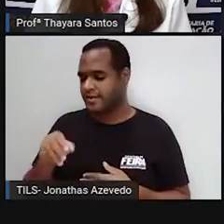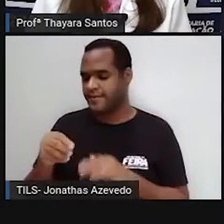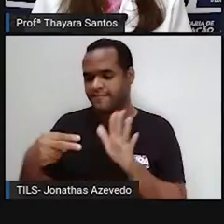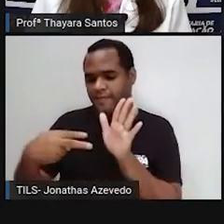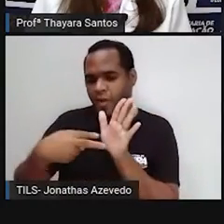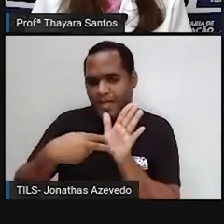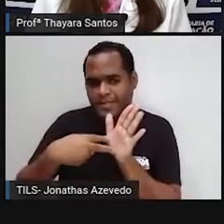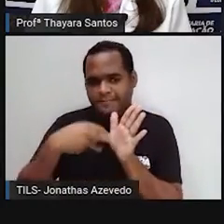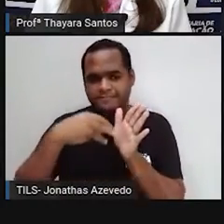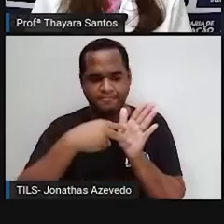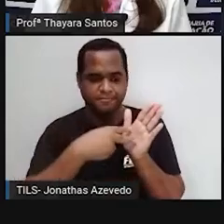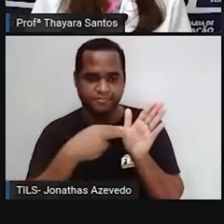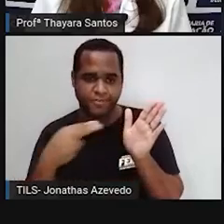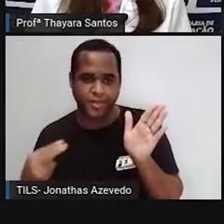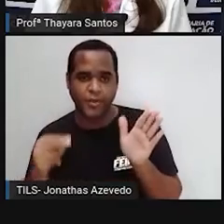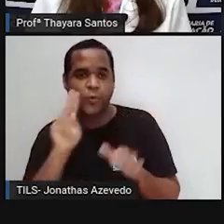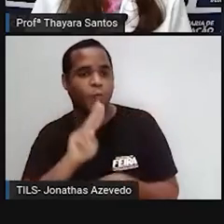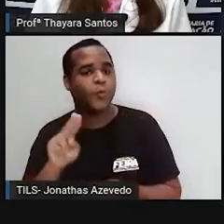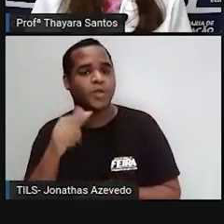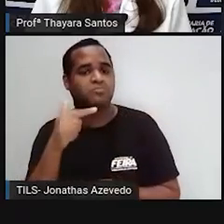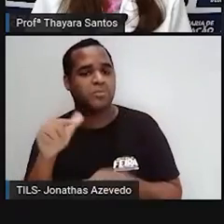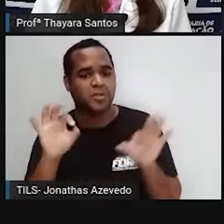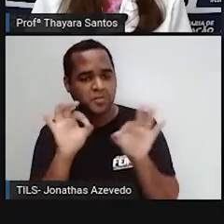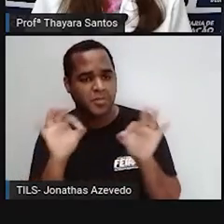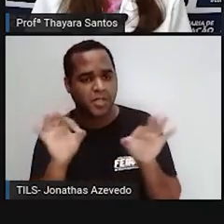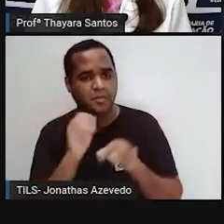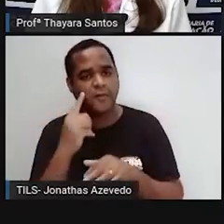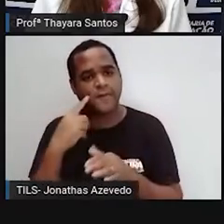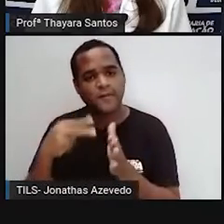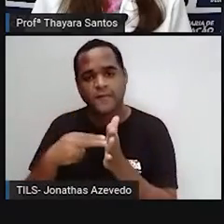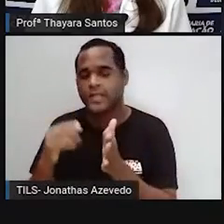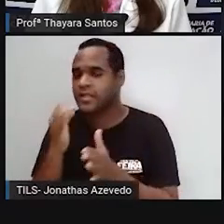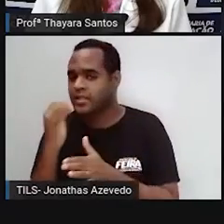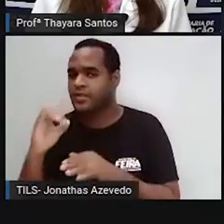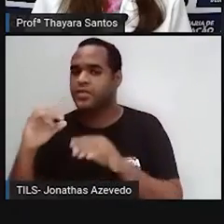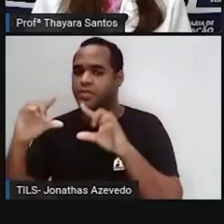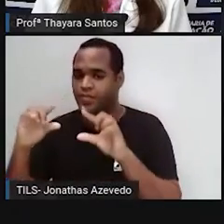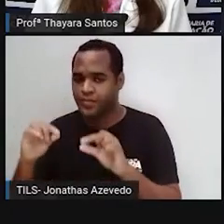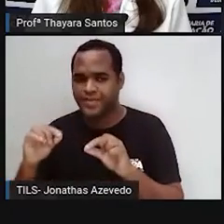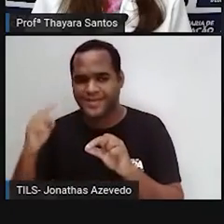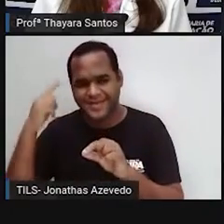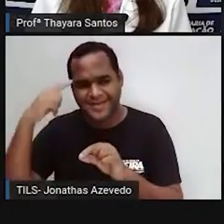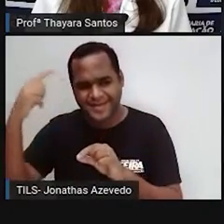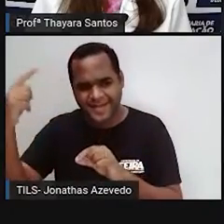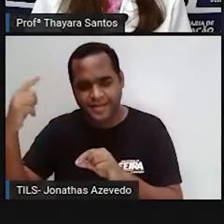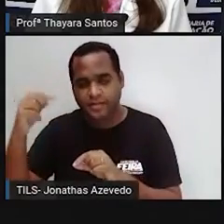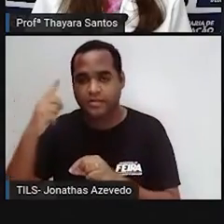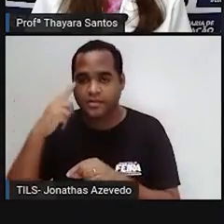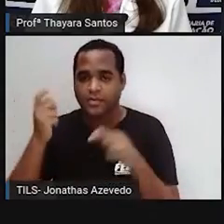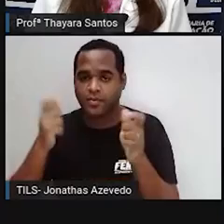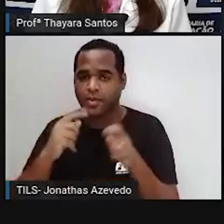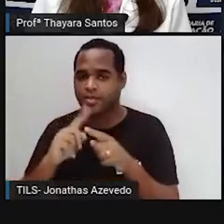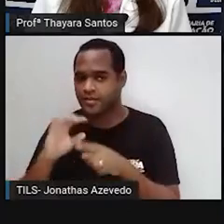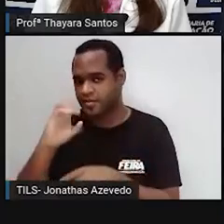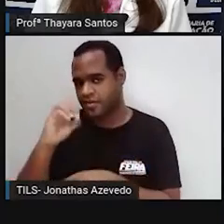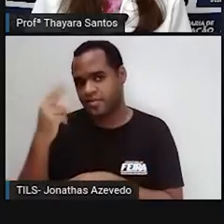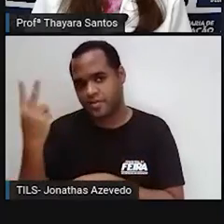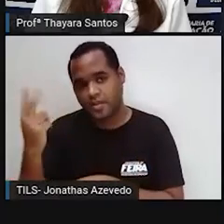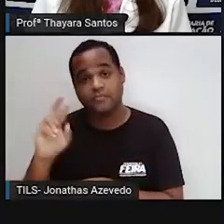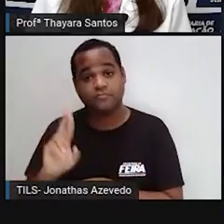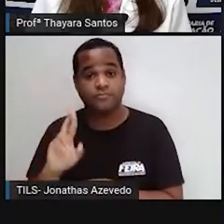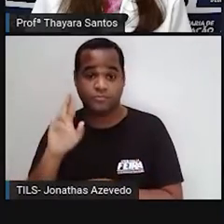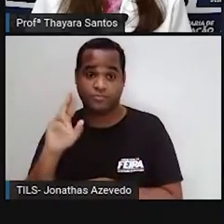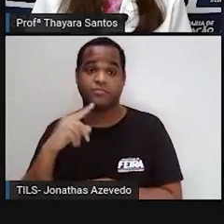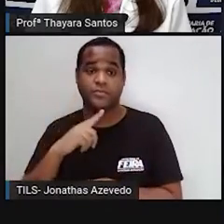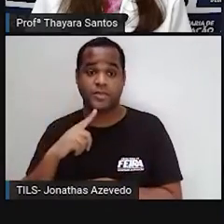não estiver usando, porque isso vai reduzir o nosso consumo energético e, consequentemente, vai reduzir a quantidade de carbono que a gente é responsável por